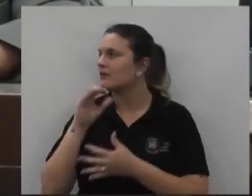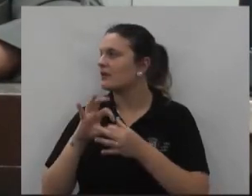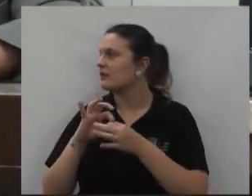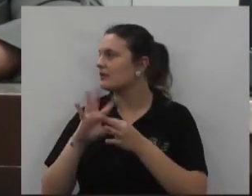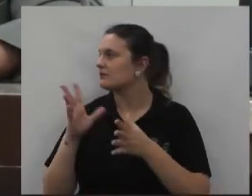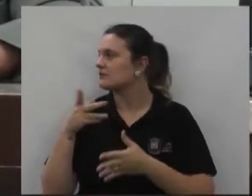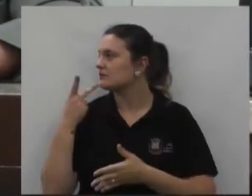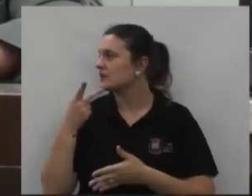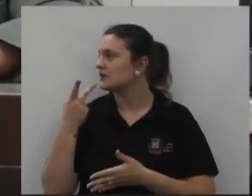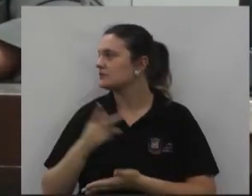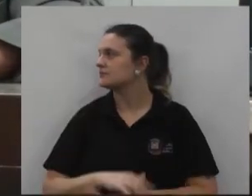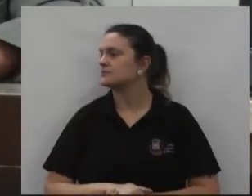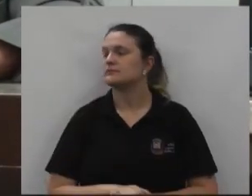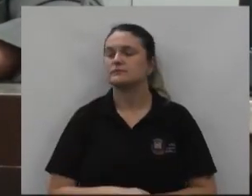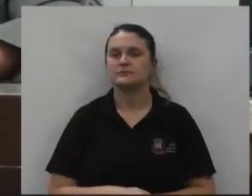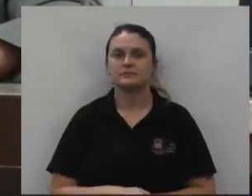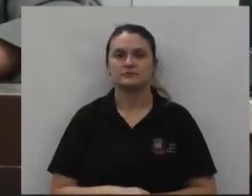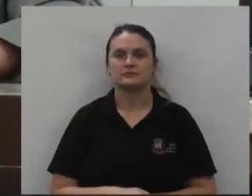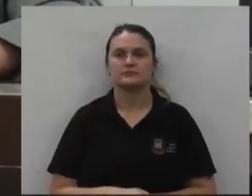está livre